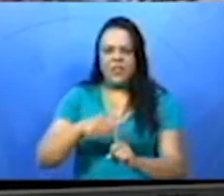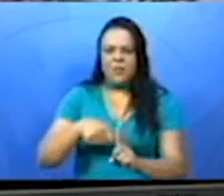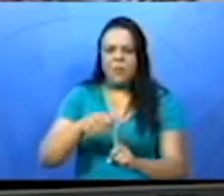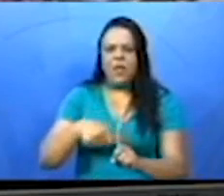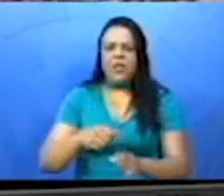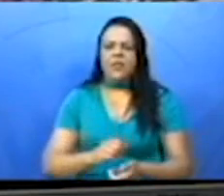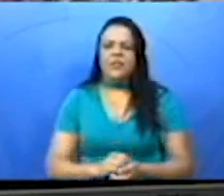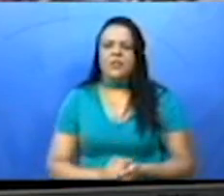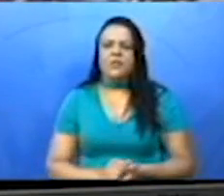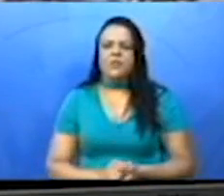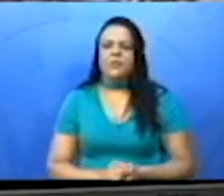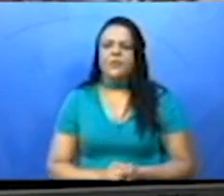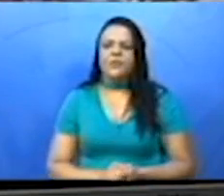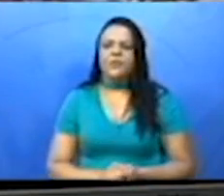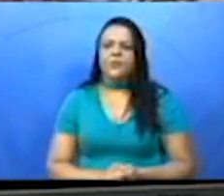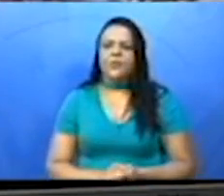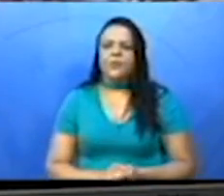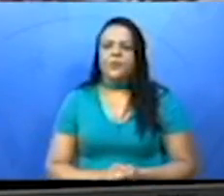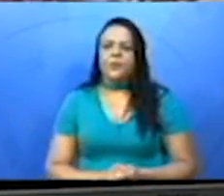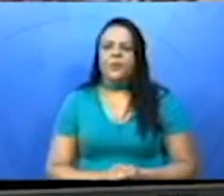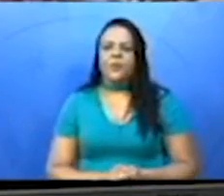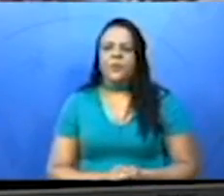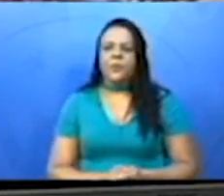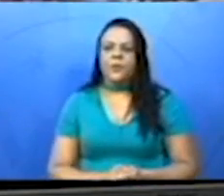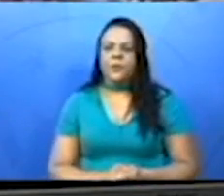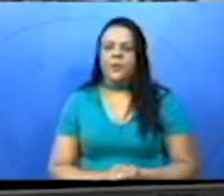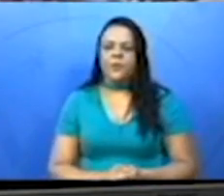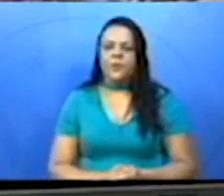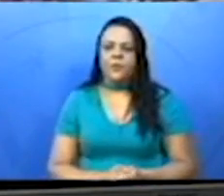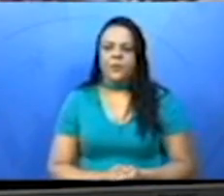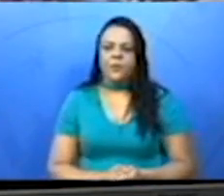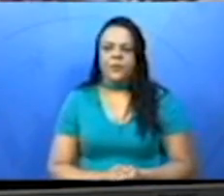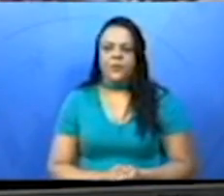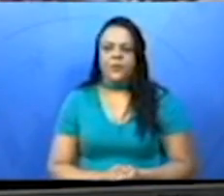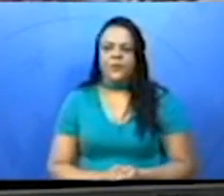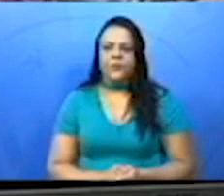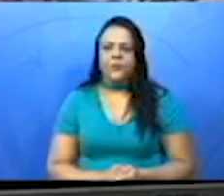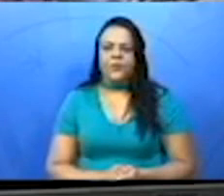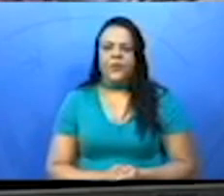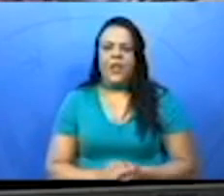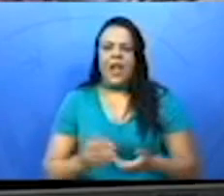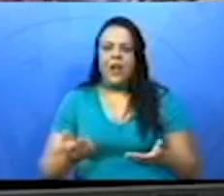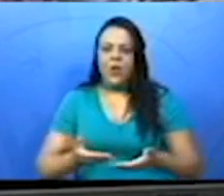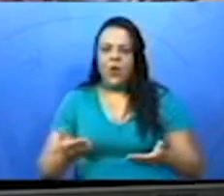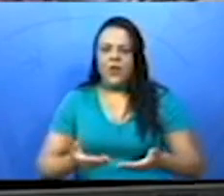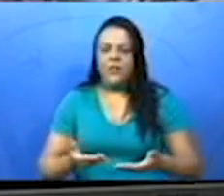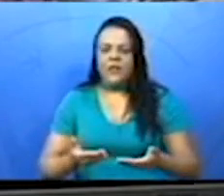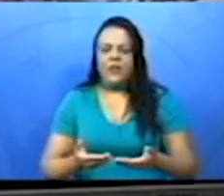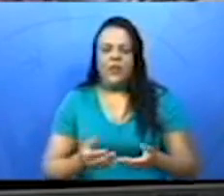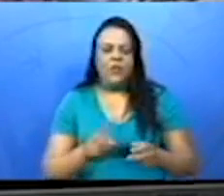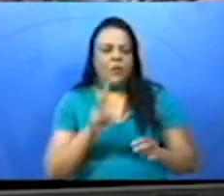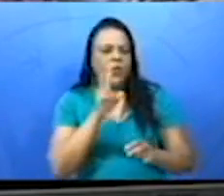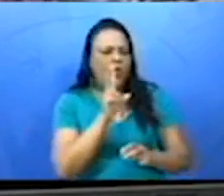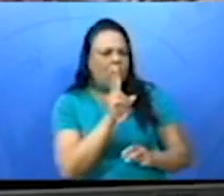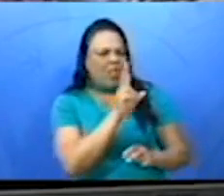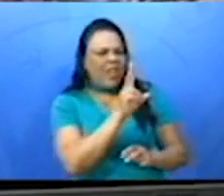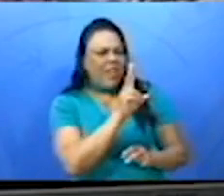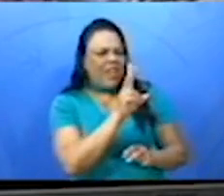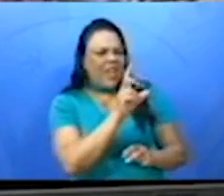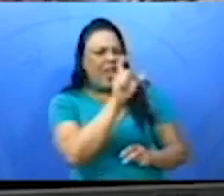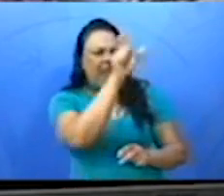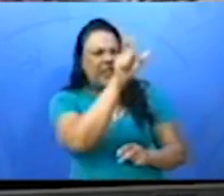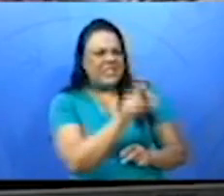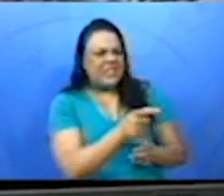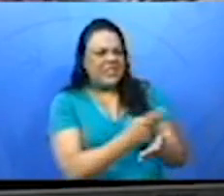Agora, vamos completar as que estão incorretas. Não é verdade.